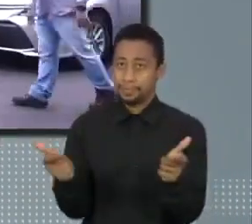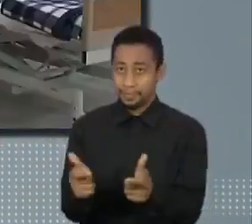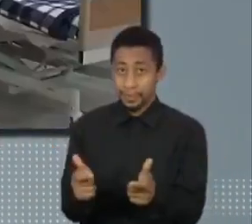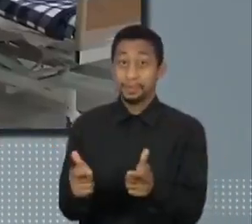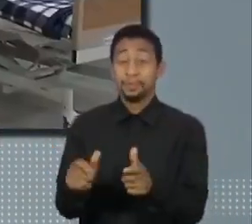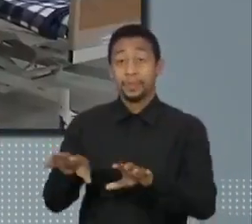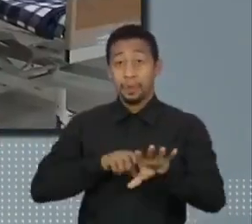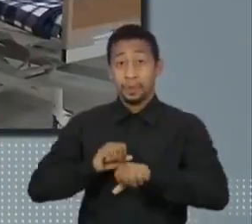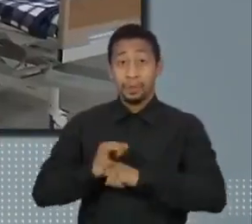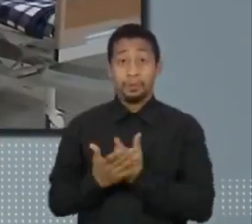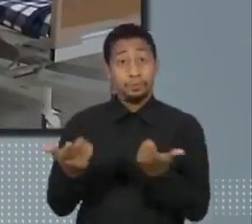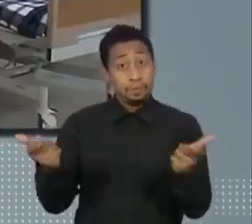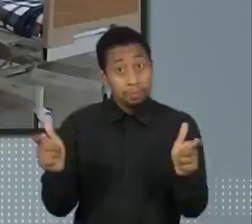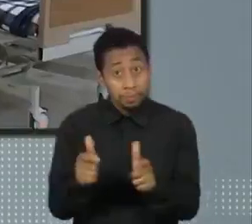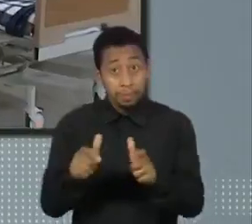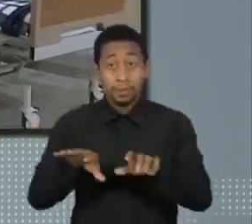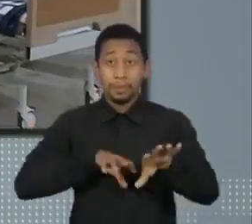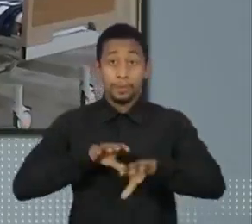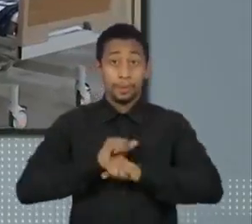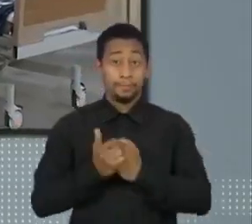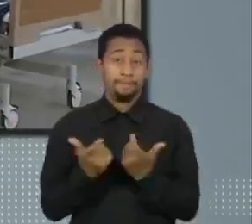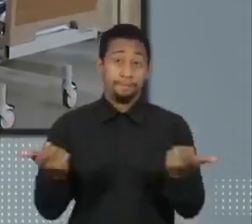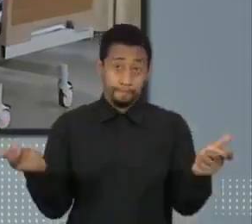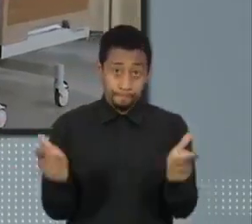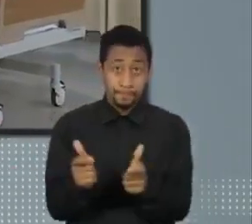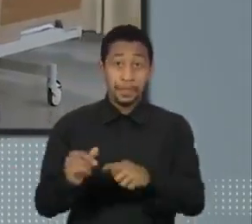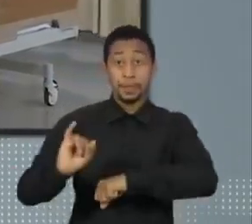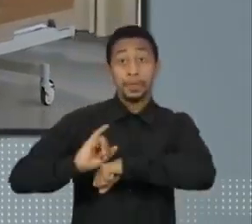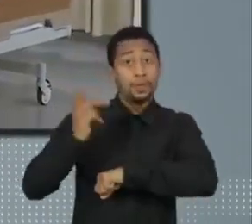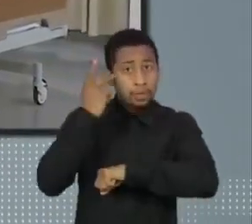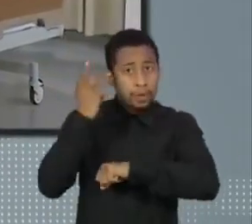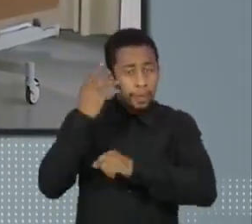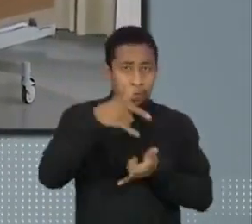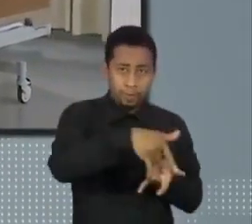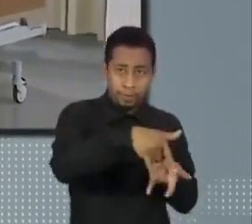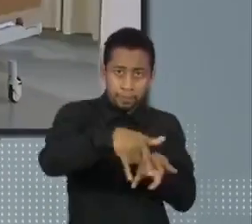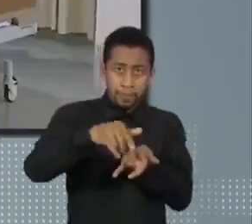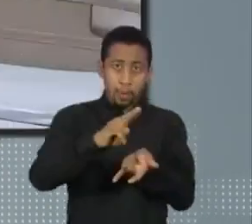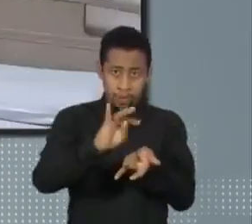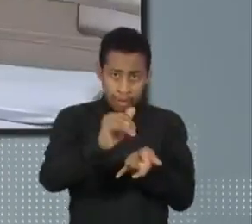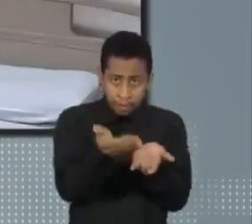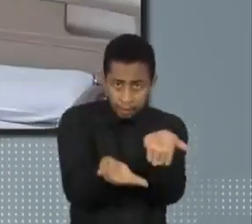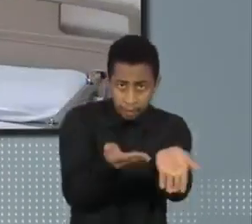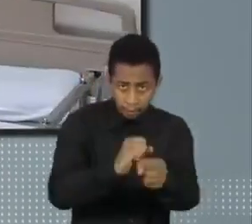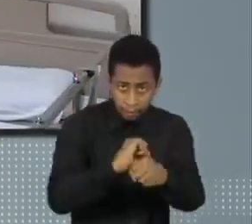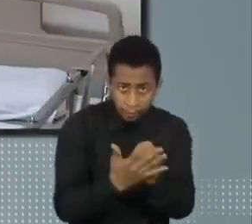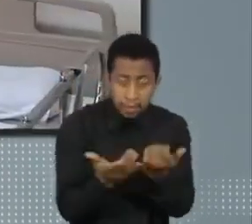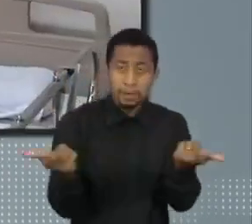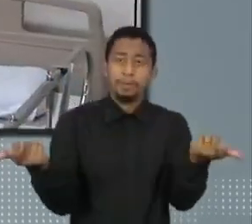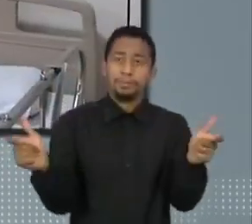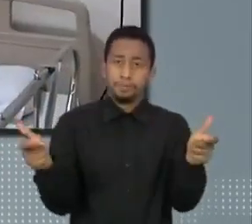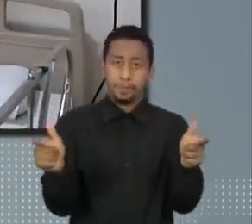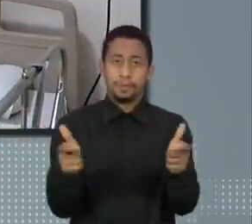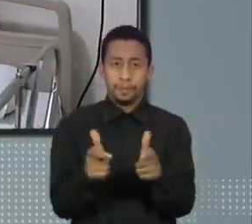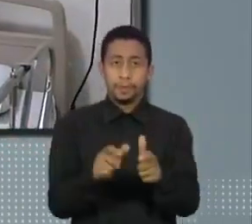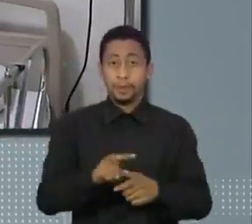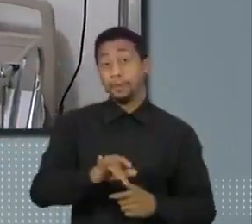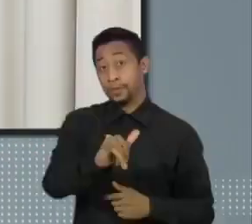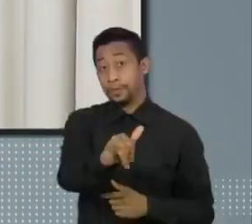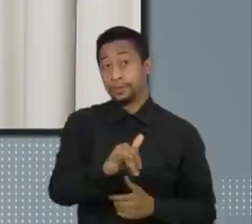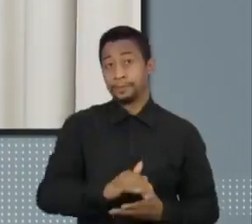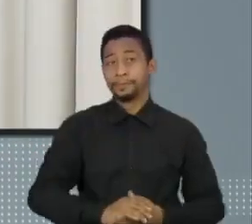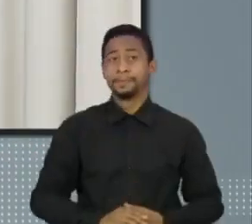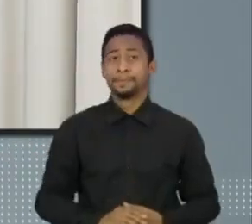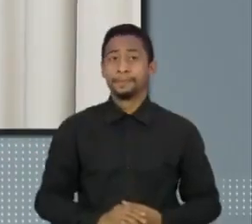vítimas, a Prefeitura de São Paulo vai diminuir o número de leitos de terapia intensiva exclusivos para a Covid-19.